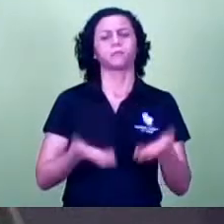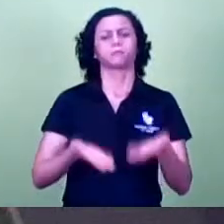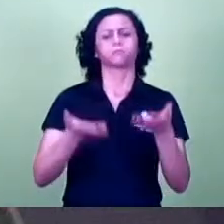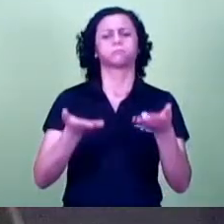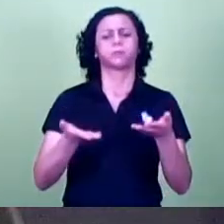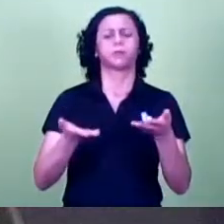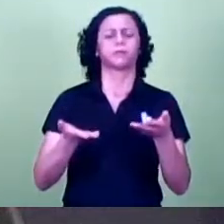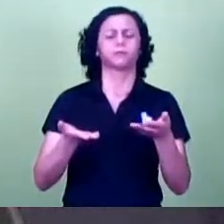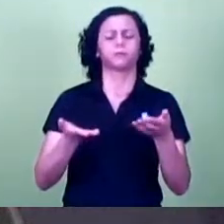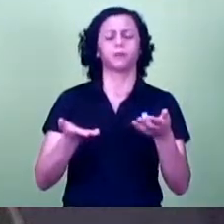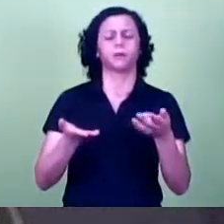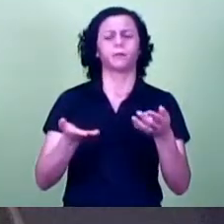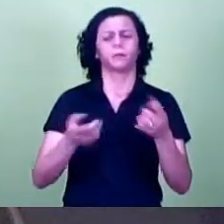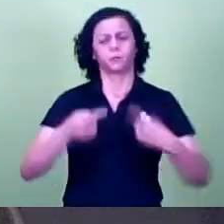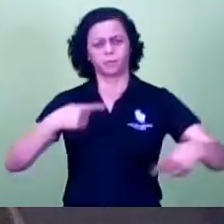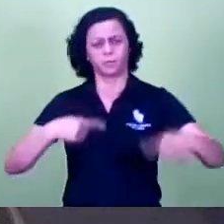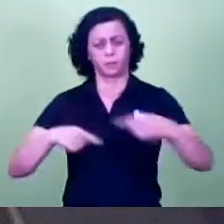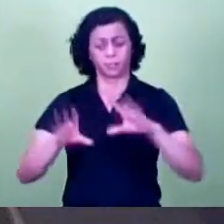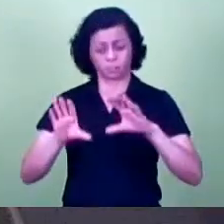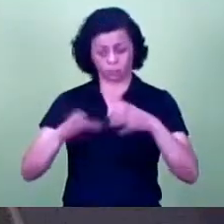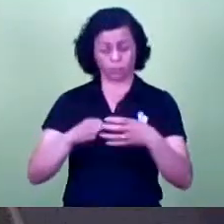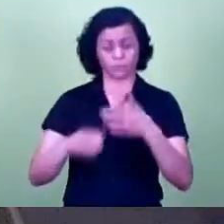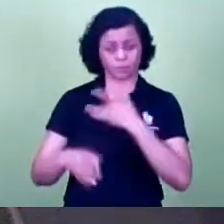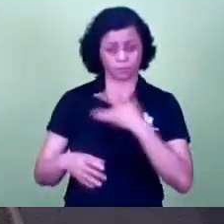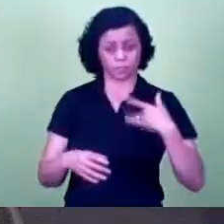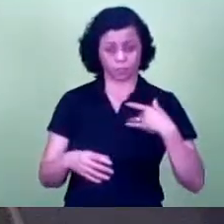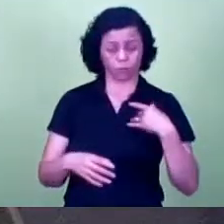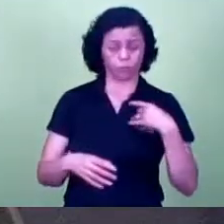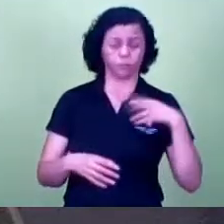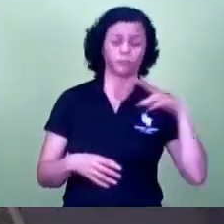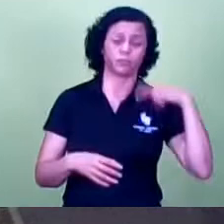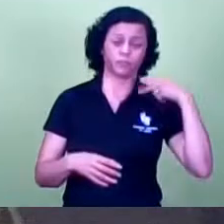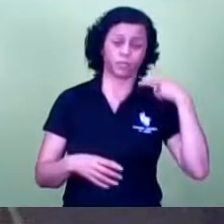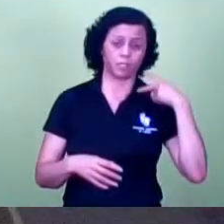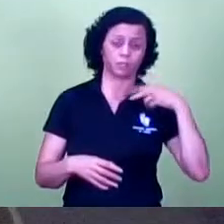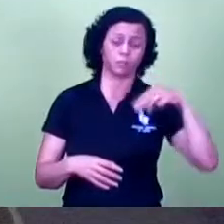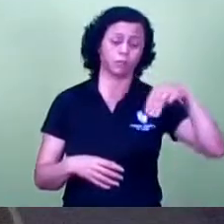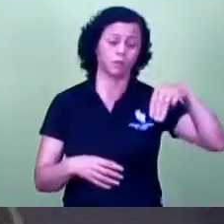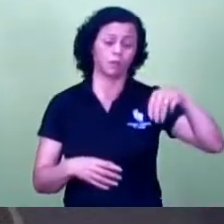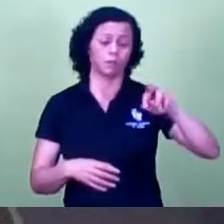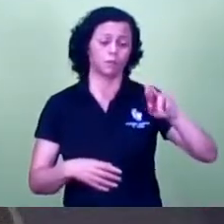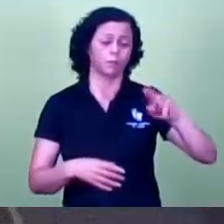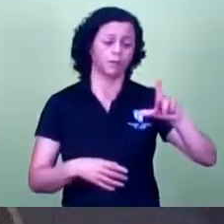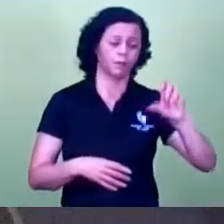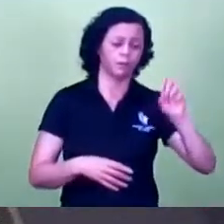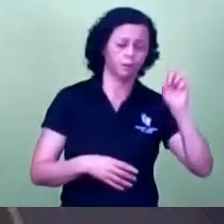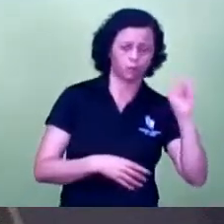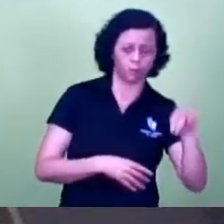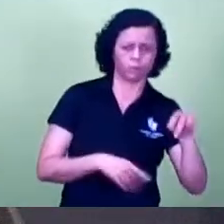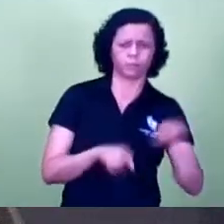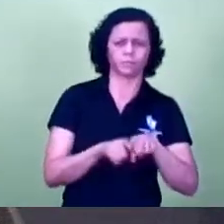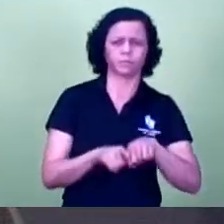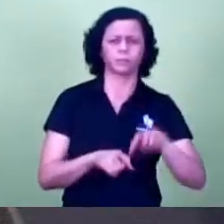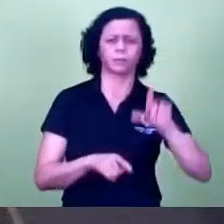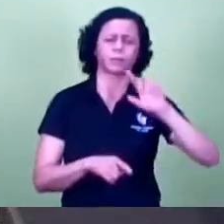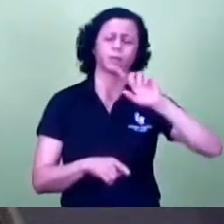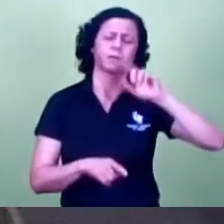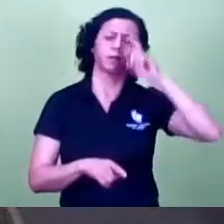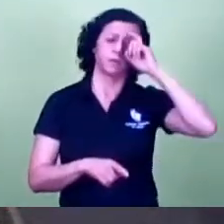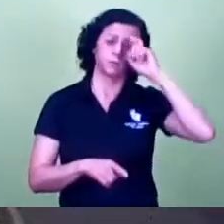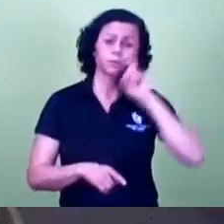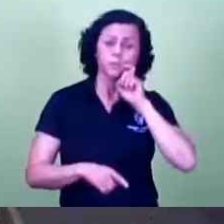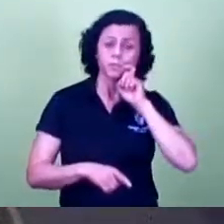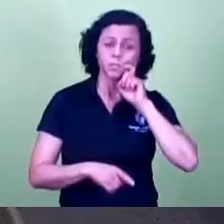saúde vereador Marlon vereador Julinho para poder estar analisando logicamente com o apoio do